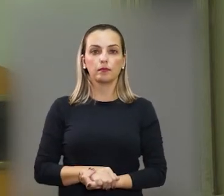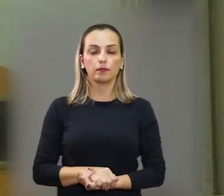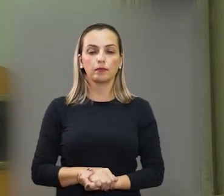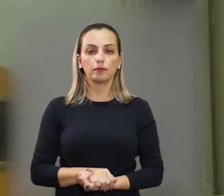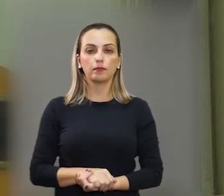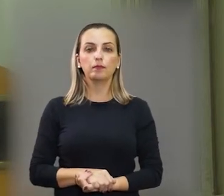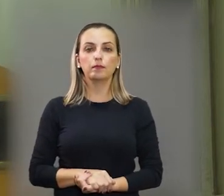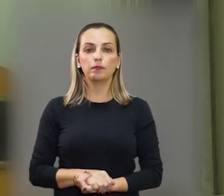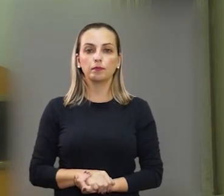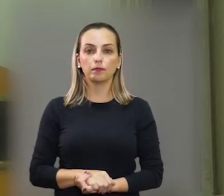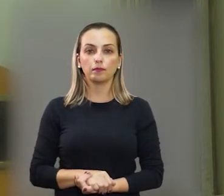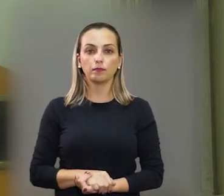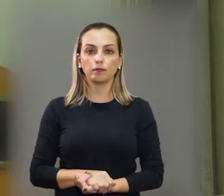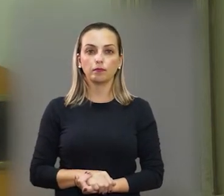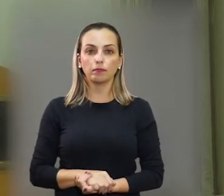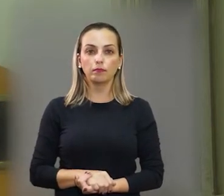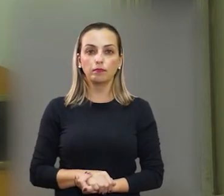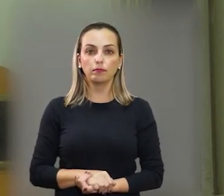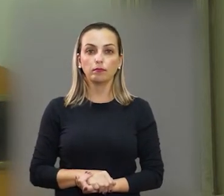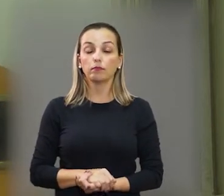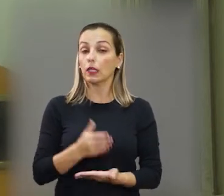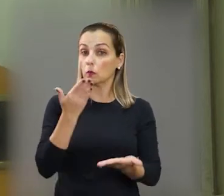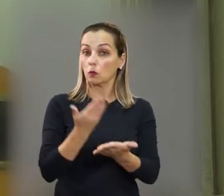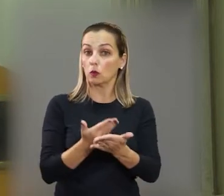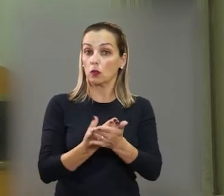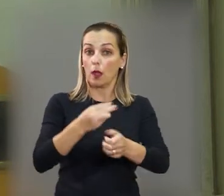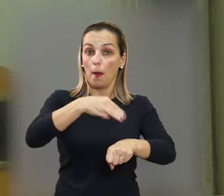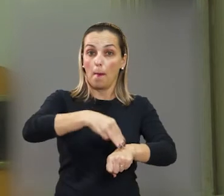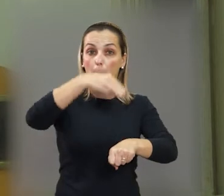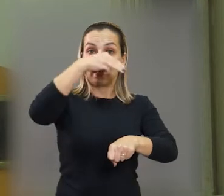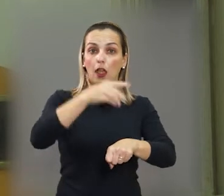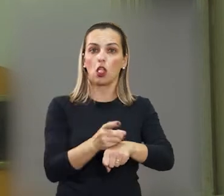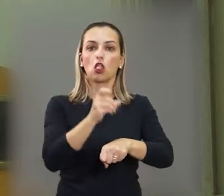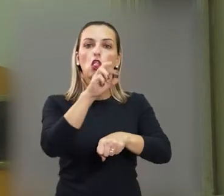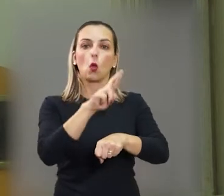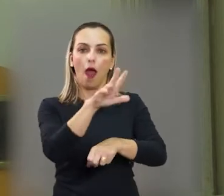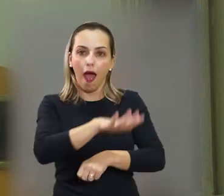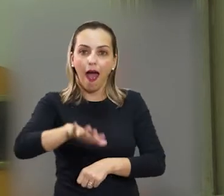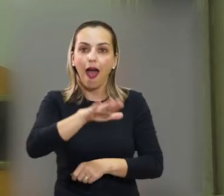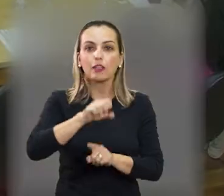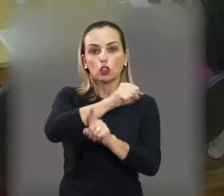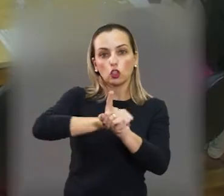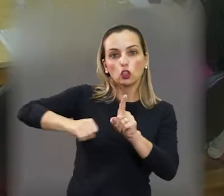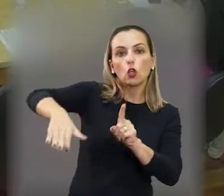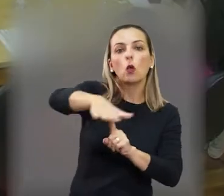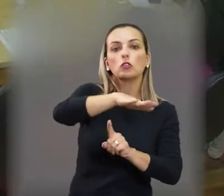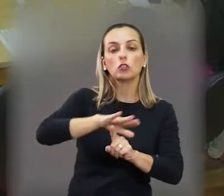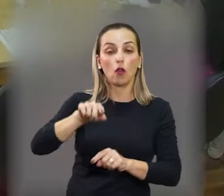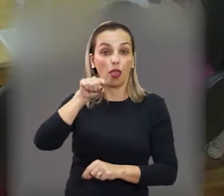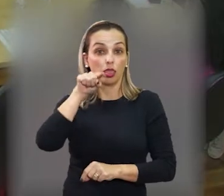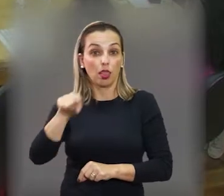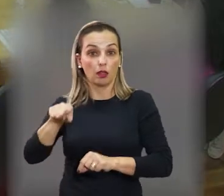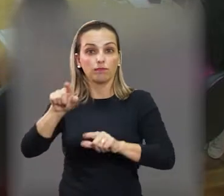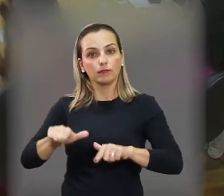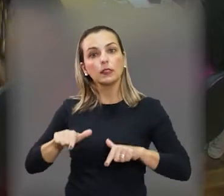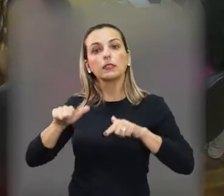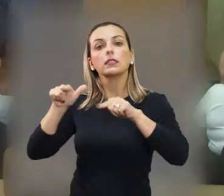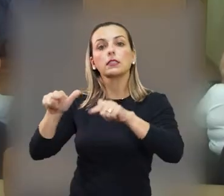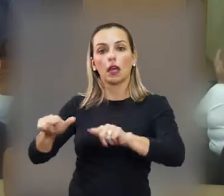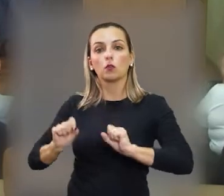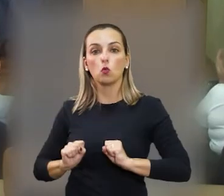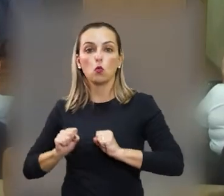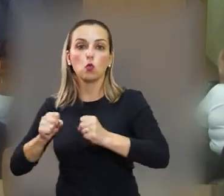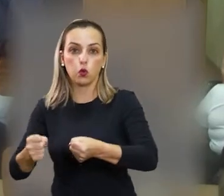conhecimento, que você leva a educação, que você leva a formação, que você leva a sua energia. Com mestrado e doutorado em